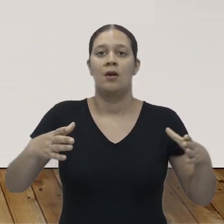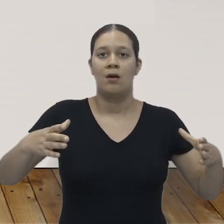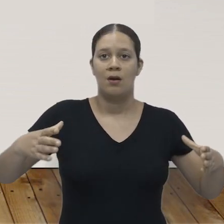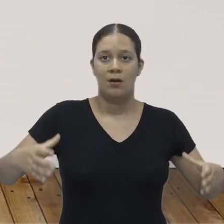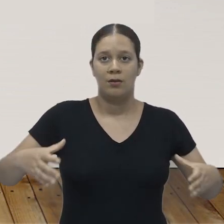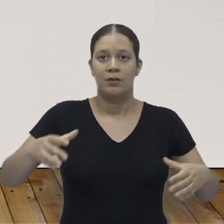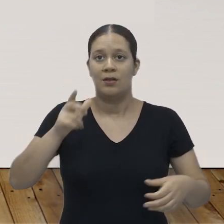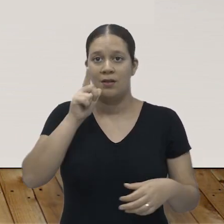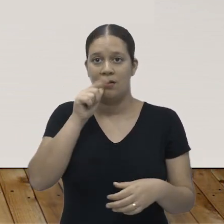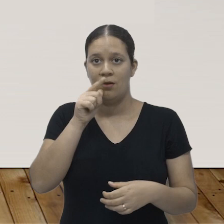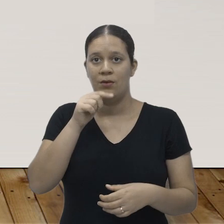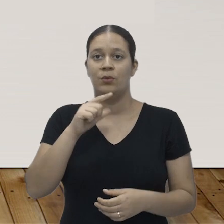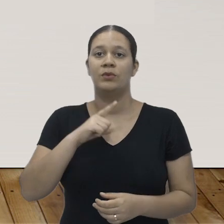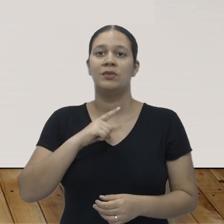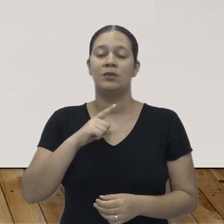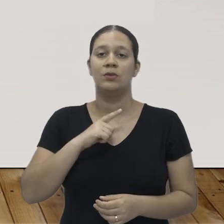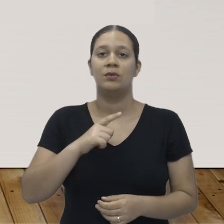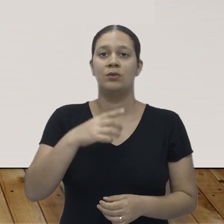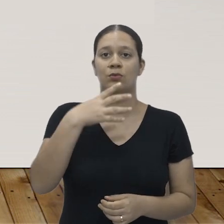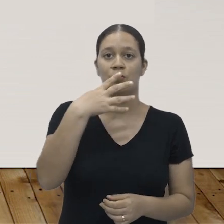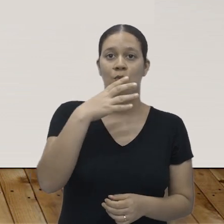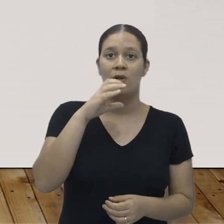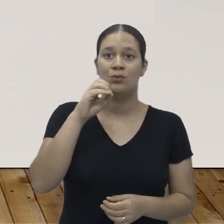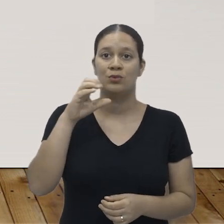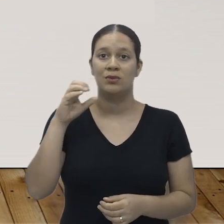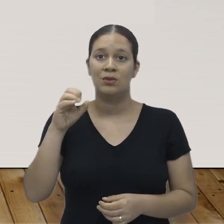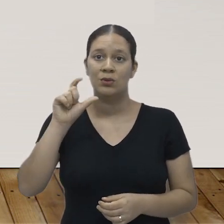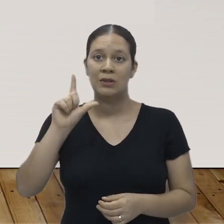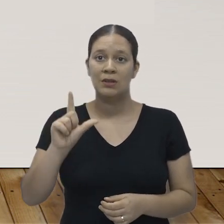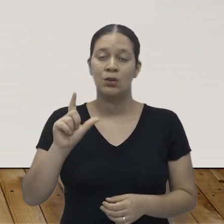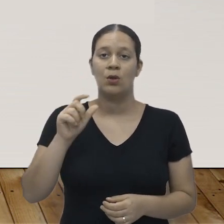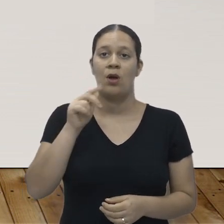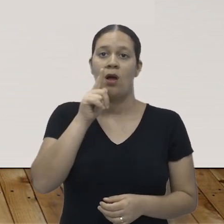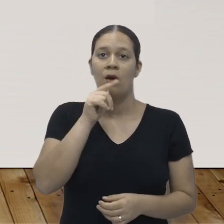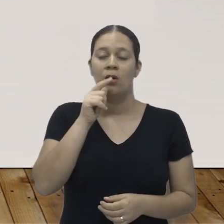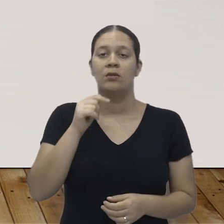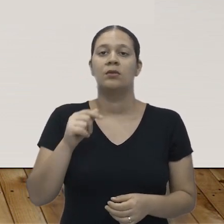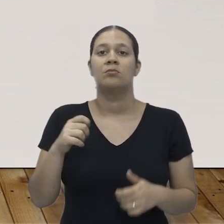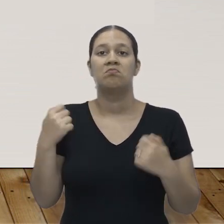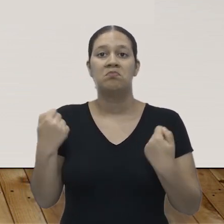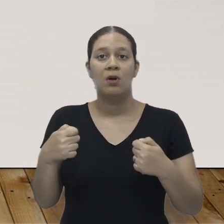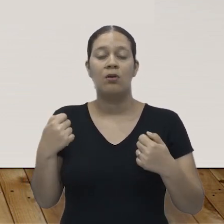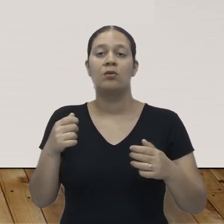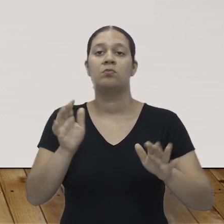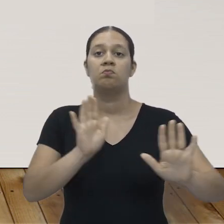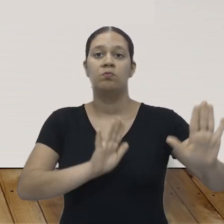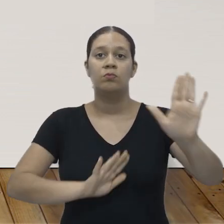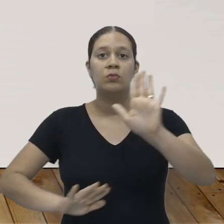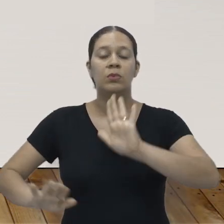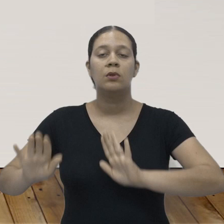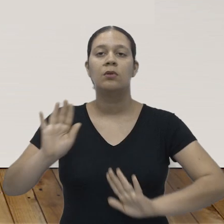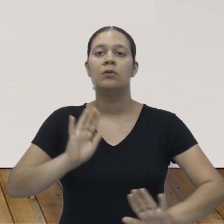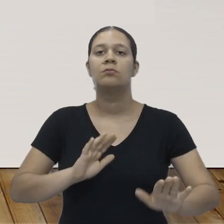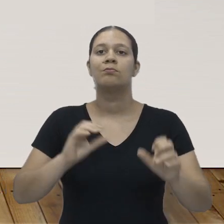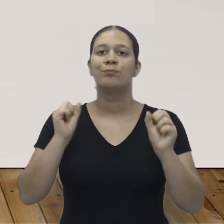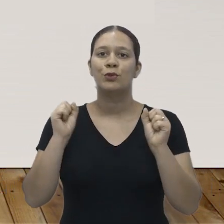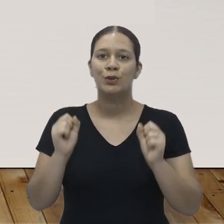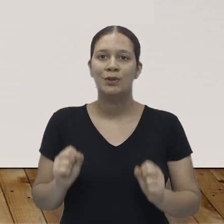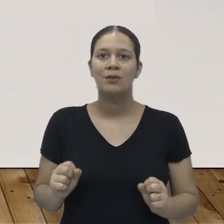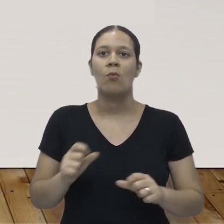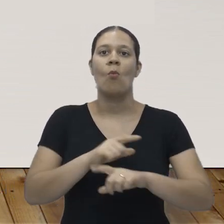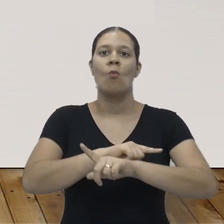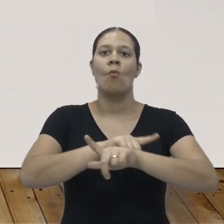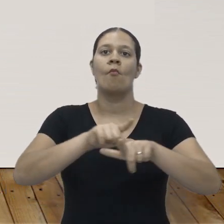que o reservatório de água da sua casa continha 400 litros de água e, se não tomasse os devidos cuidados,